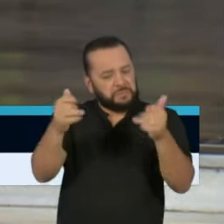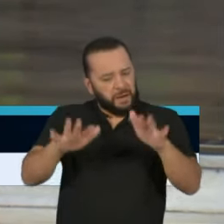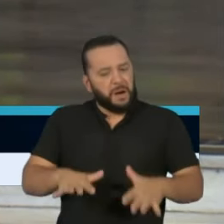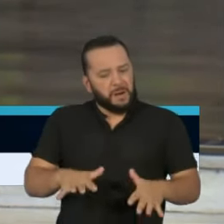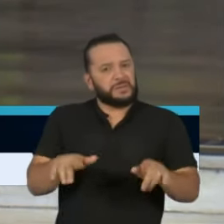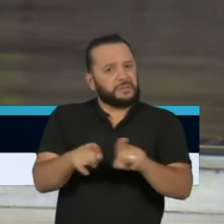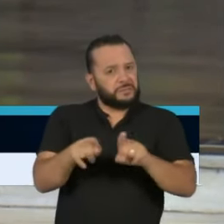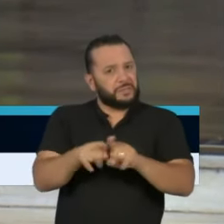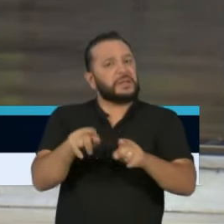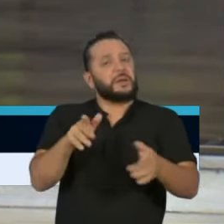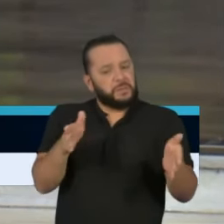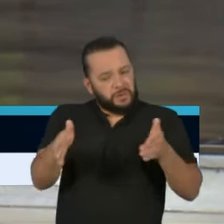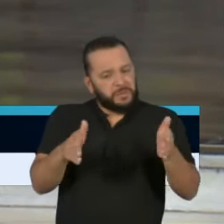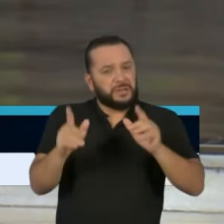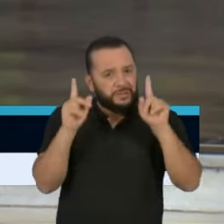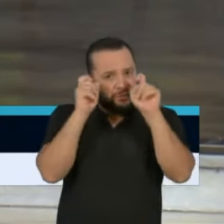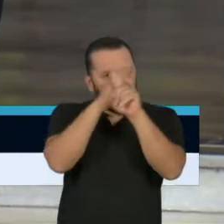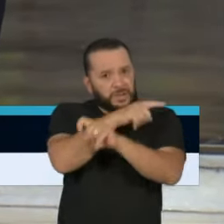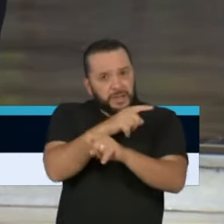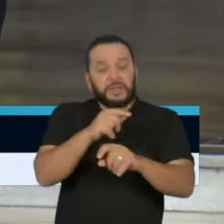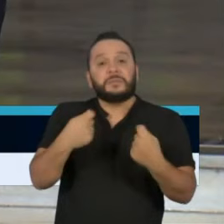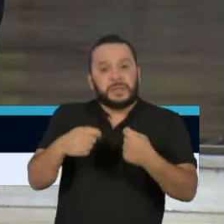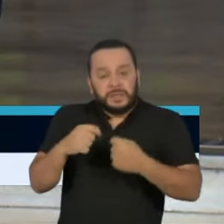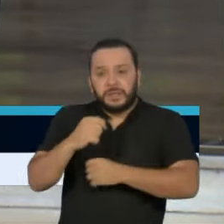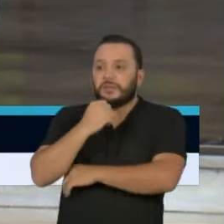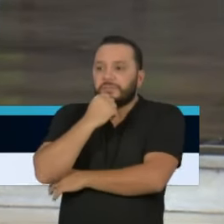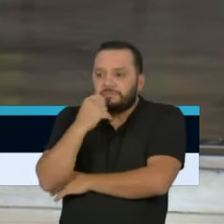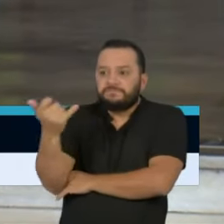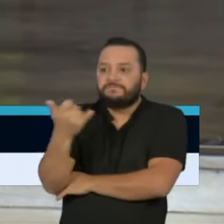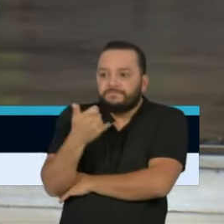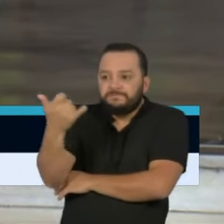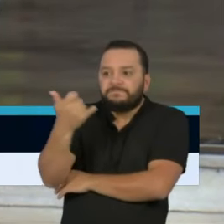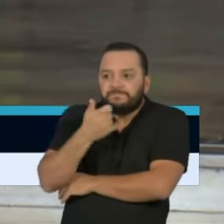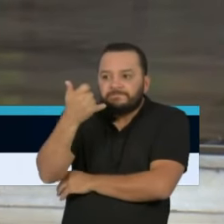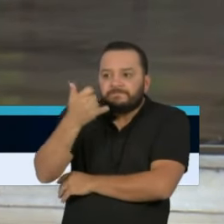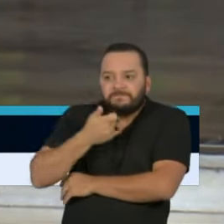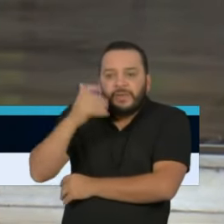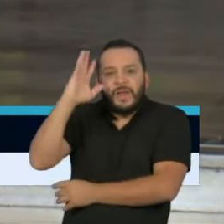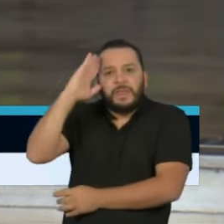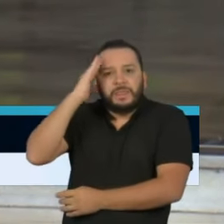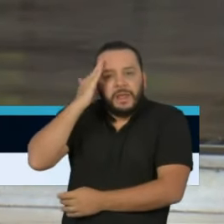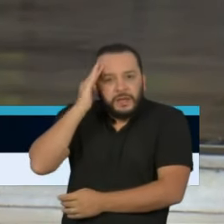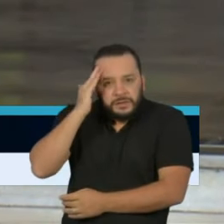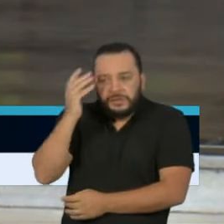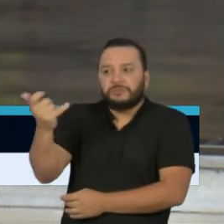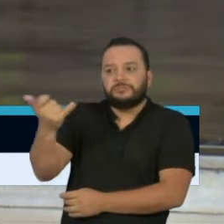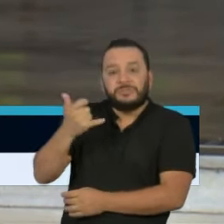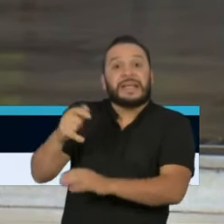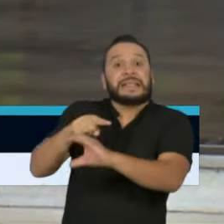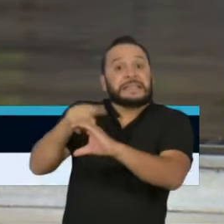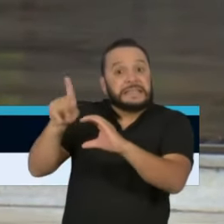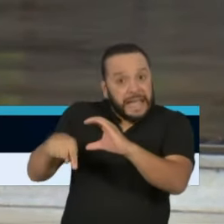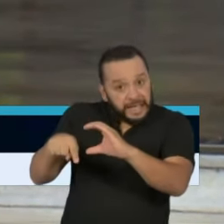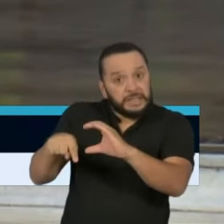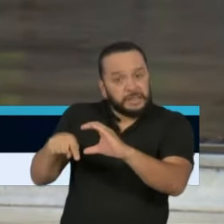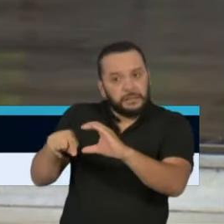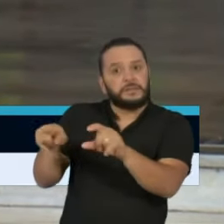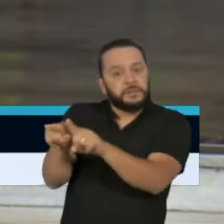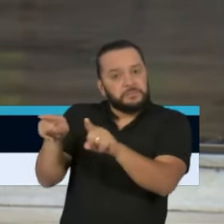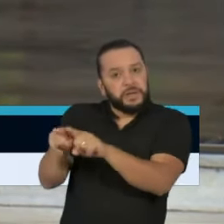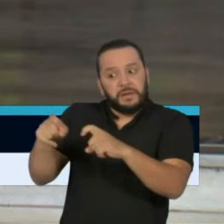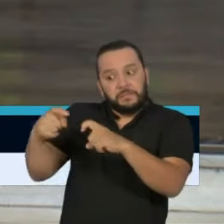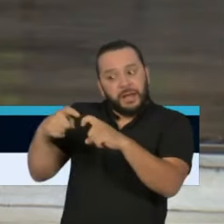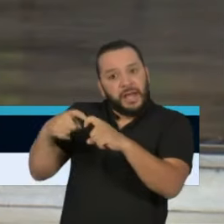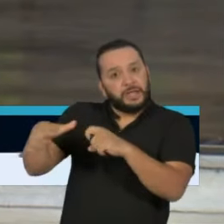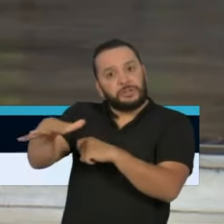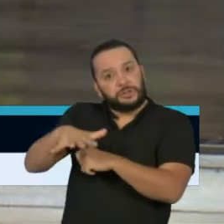é este o momento em que você tem a oportunidade de ouvir, ouvir a palavra sensata, ouvir a palavra da ciência, ouvir a palavra